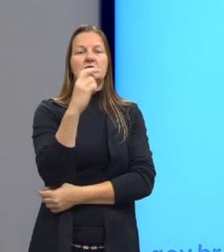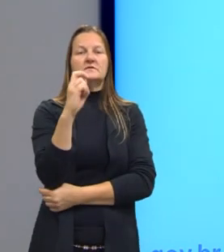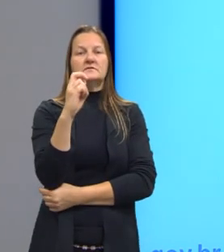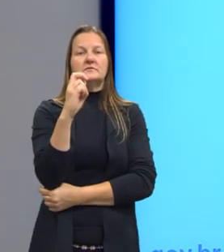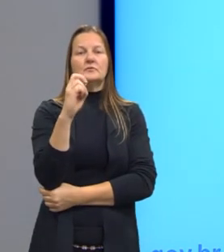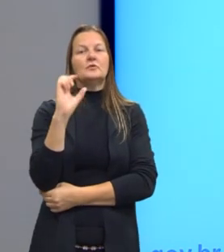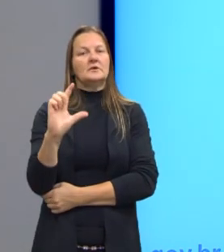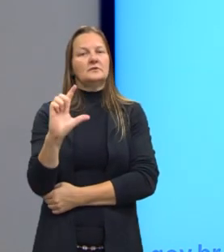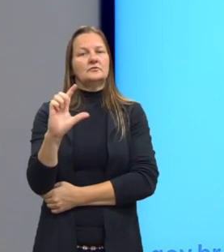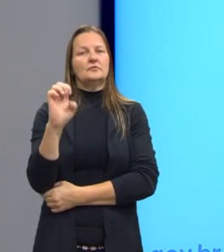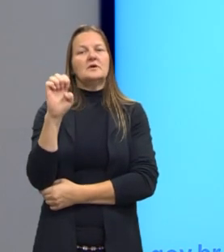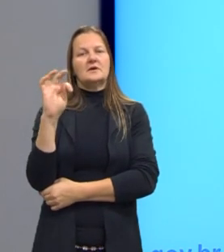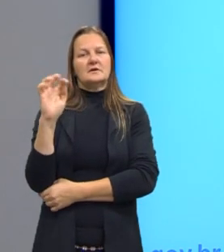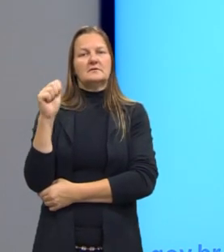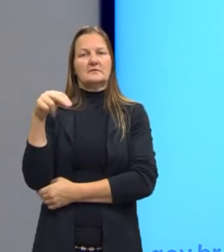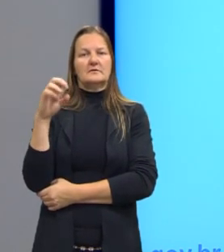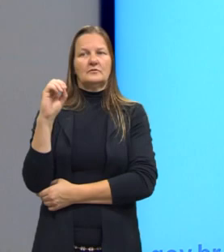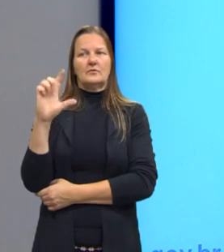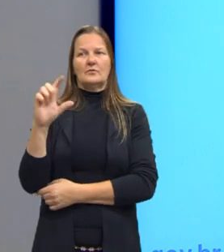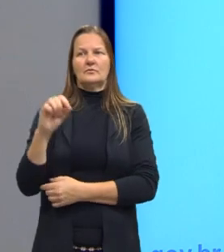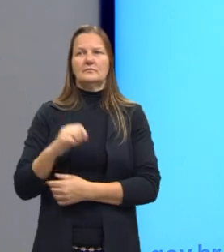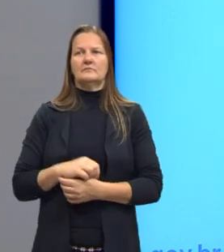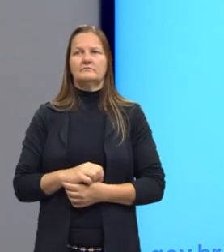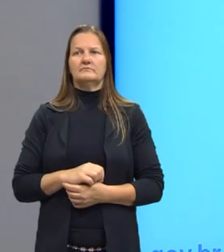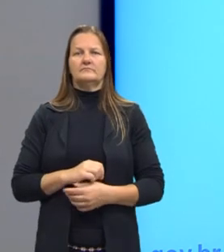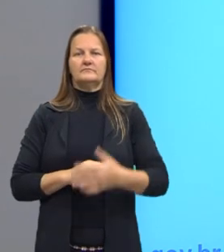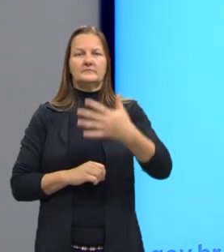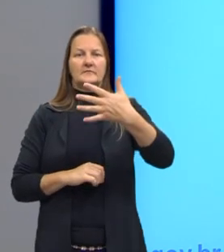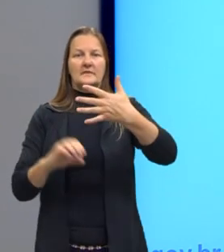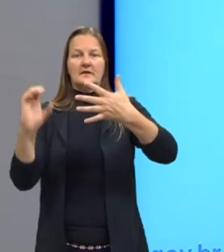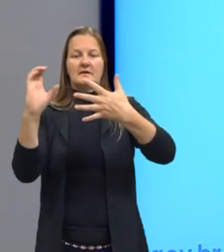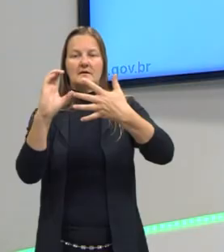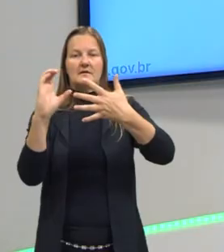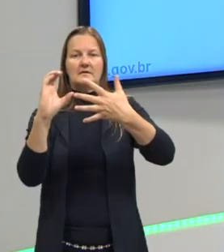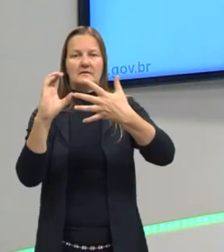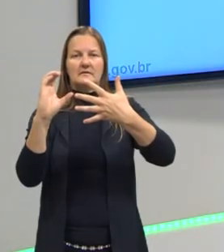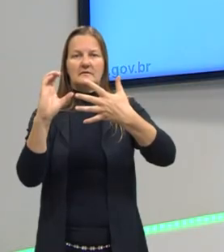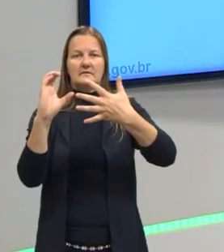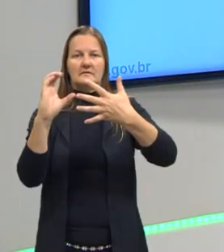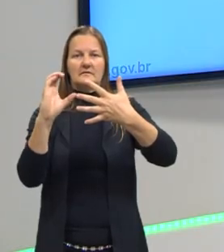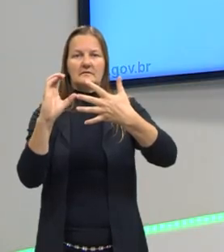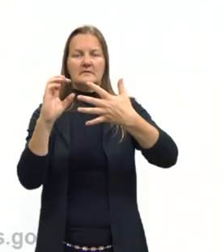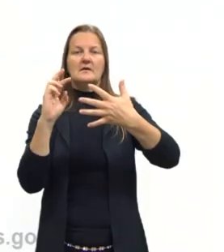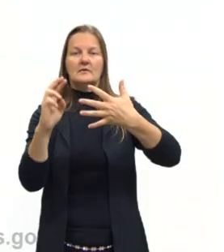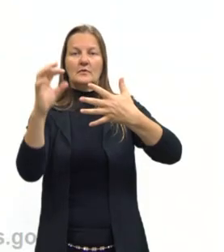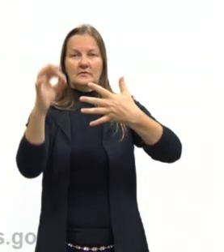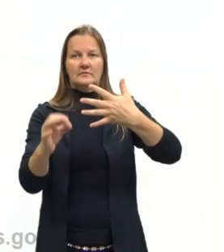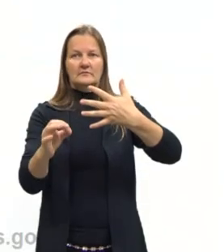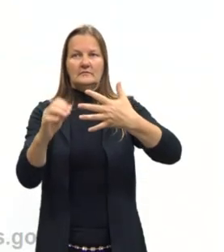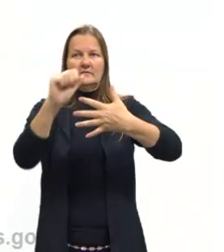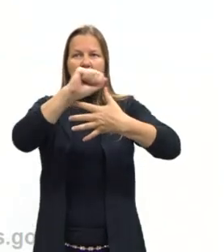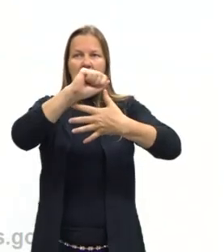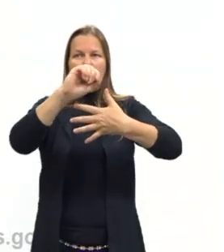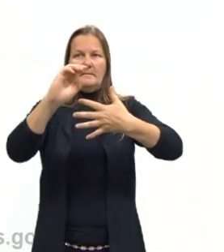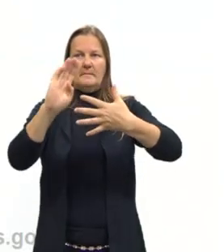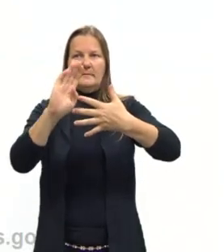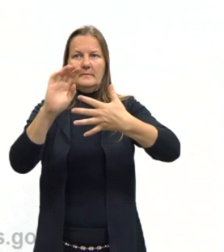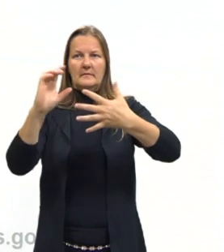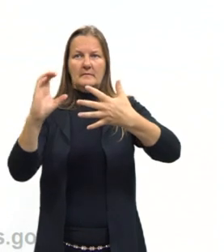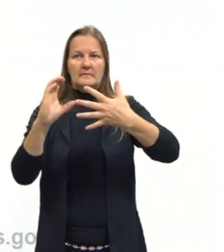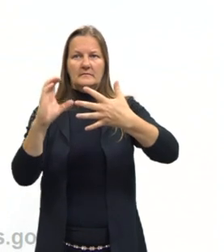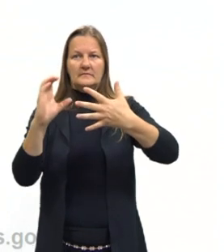litros de etanol. E essa é a alternativa C da questão. Então, para resolver essa questão,